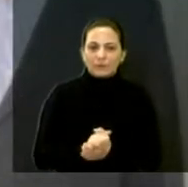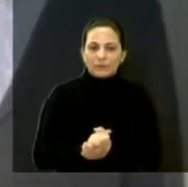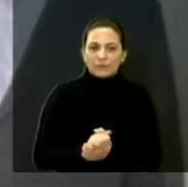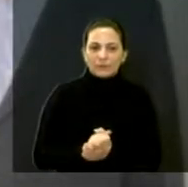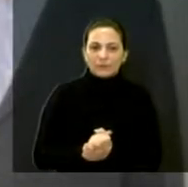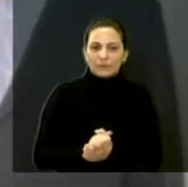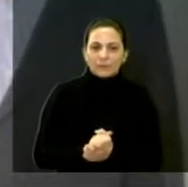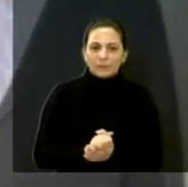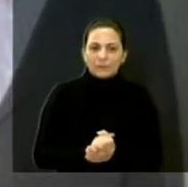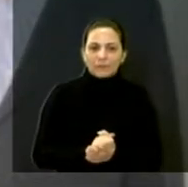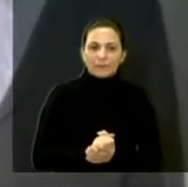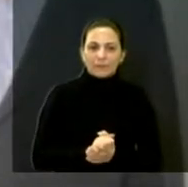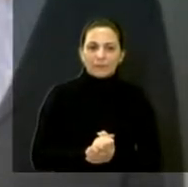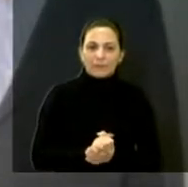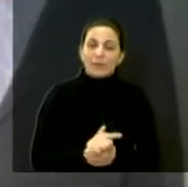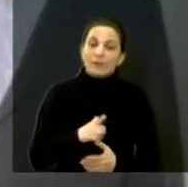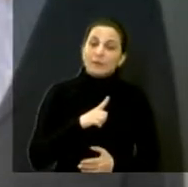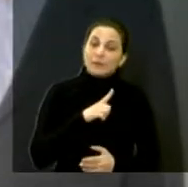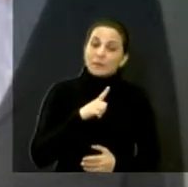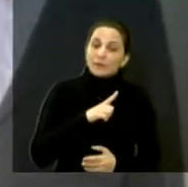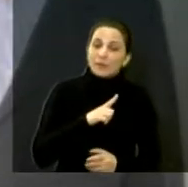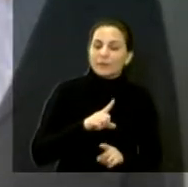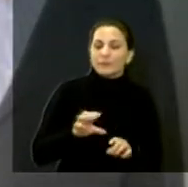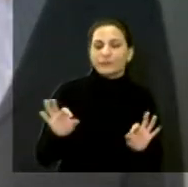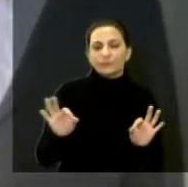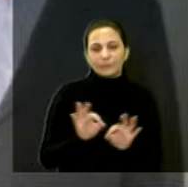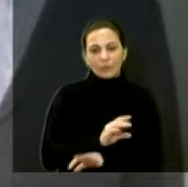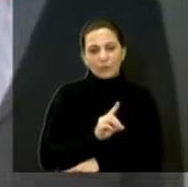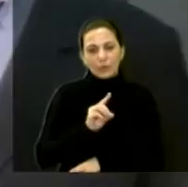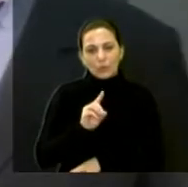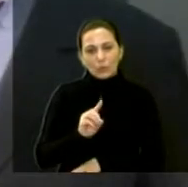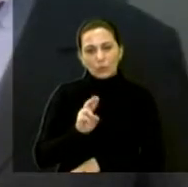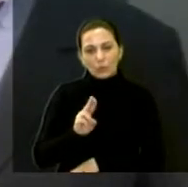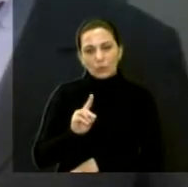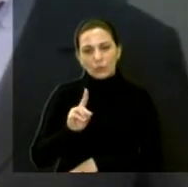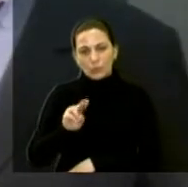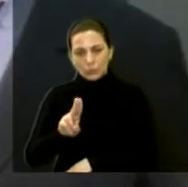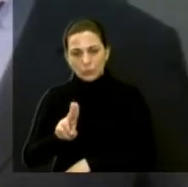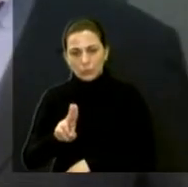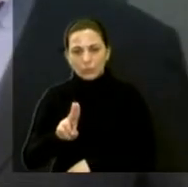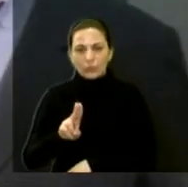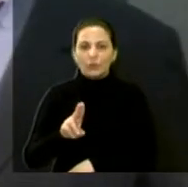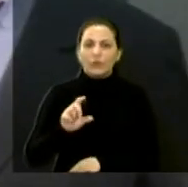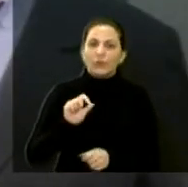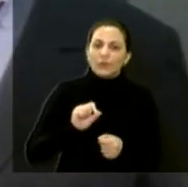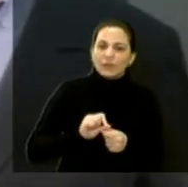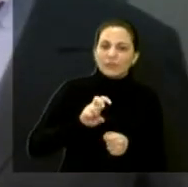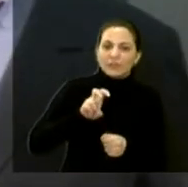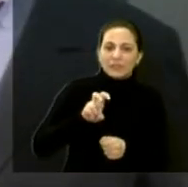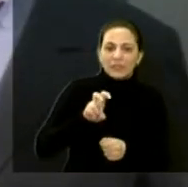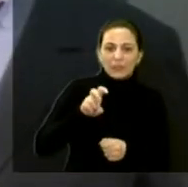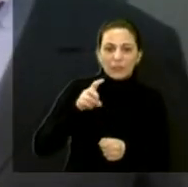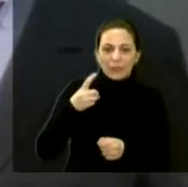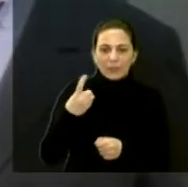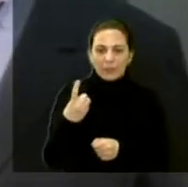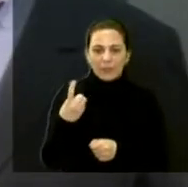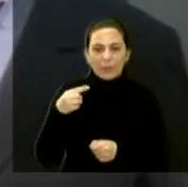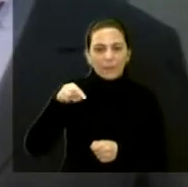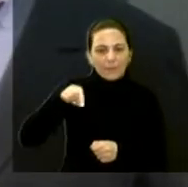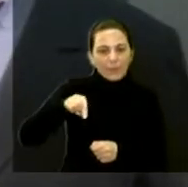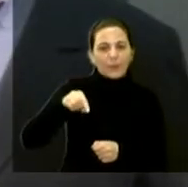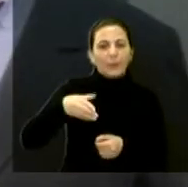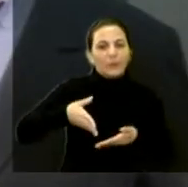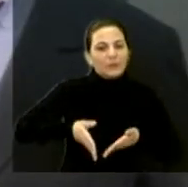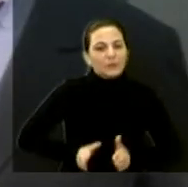seria melhor. Mas, enfim, Dudu fez 51 mil partos em Araraquara. Pode ser a minha